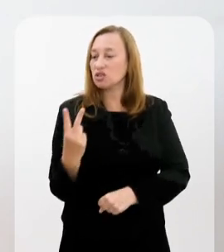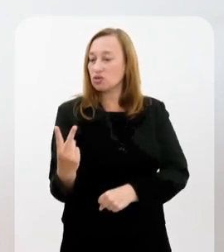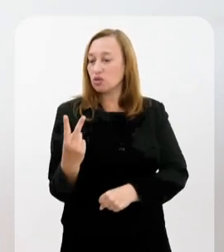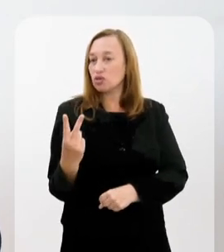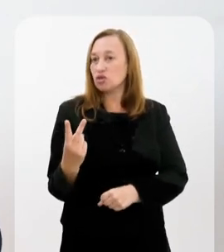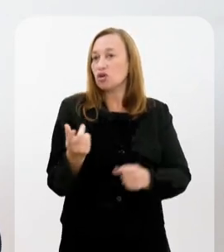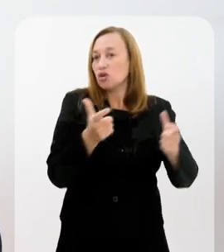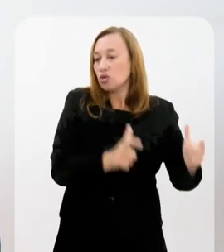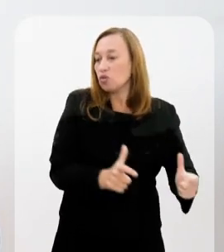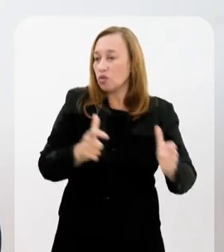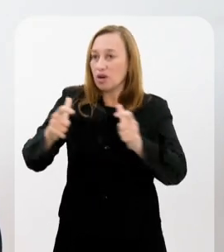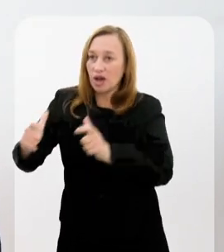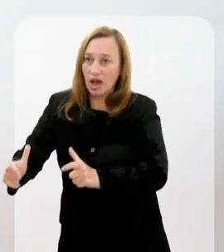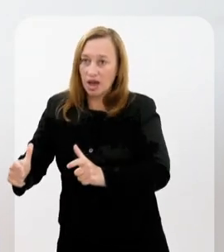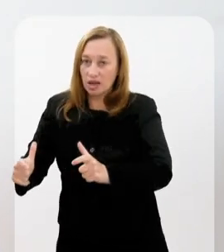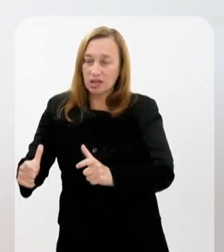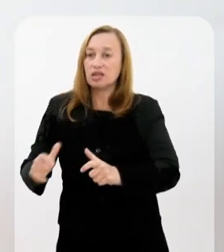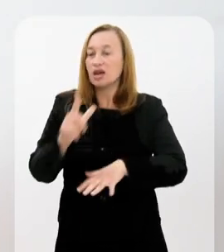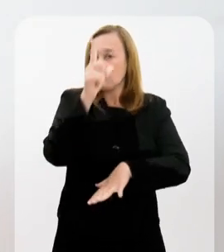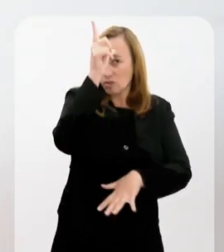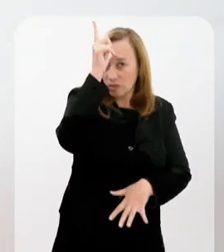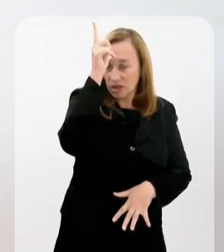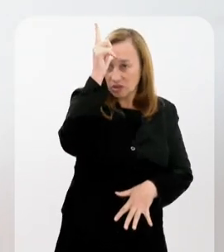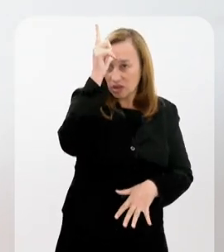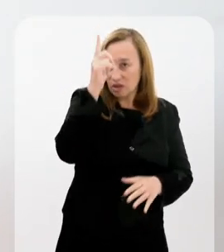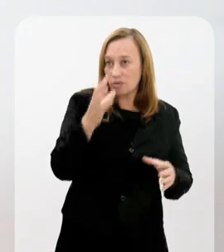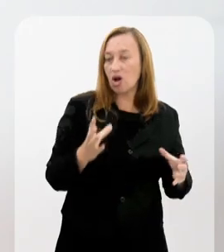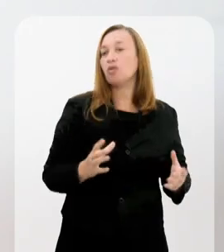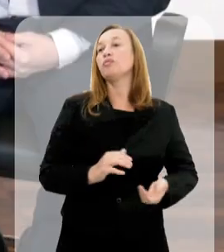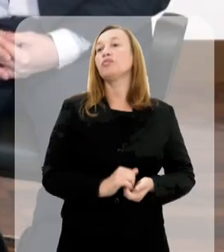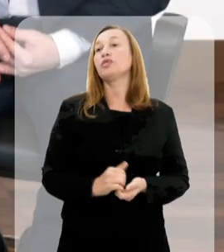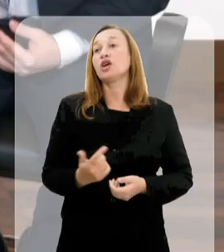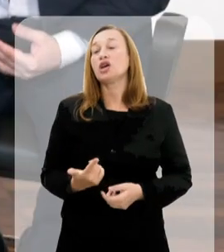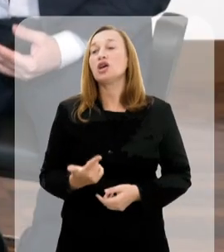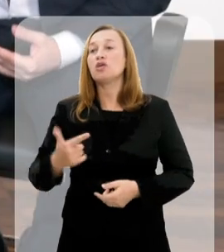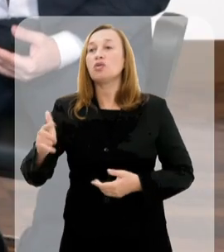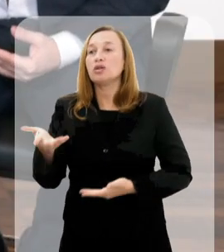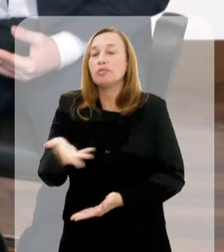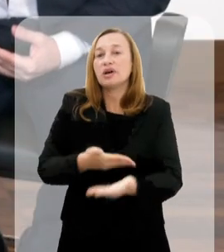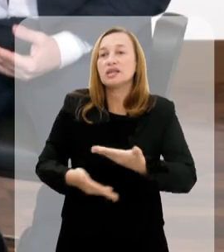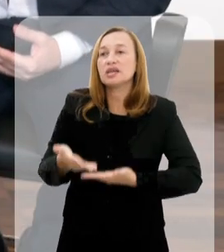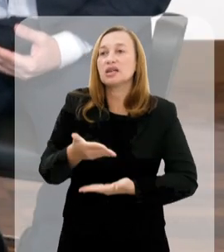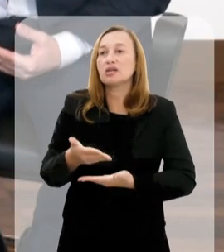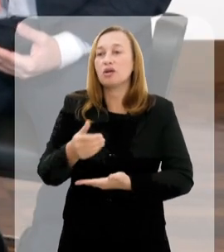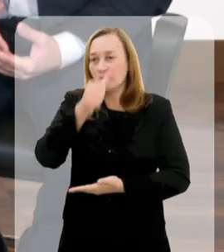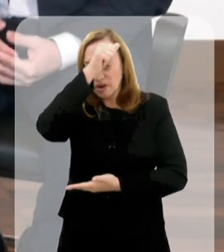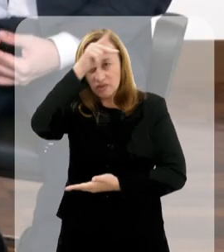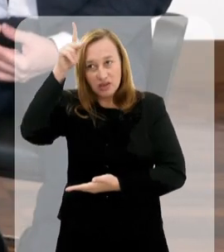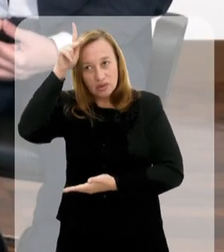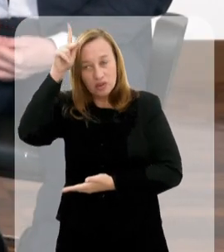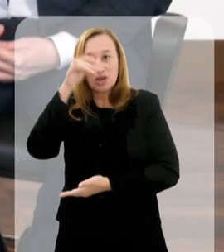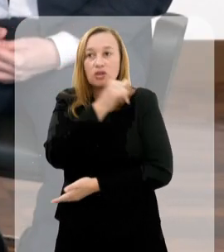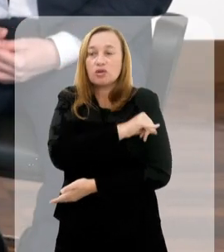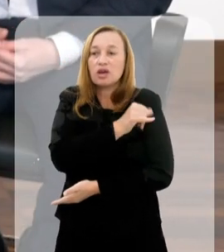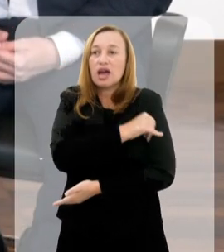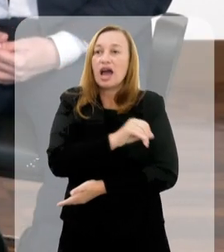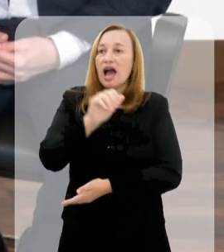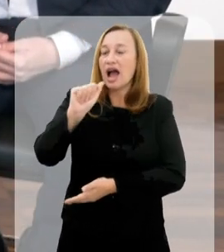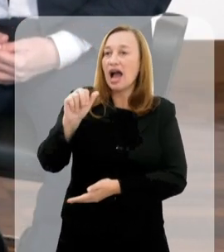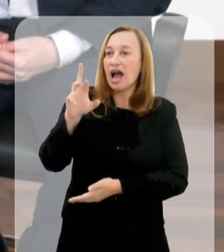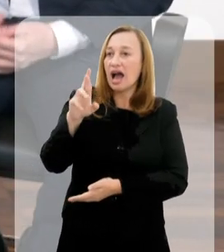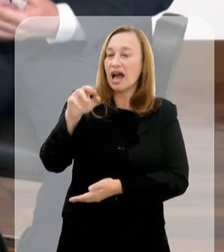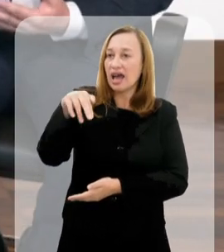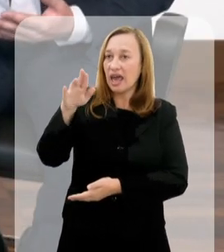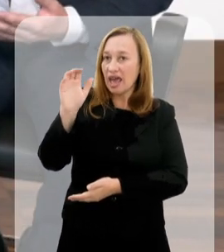novo campus no Complexo do Alemão. E outra parceria com a prefeitura do Rio é a Arena Olímpica,